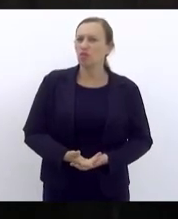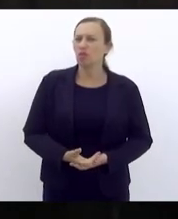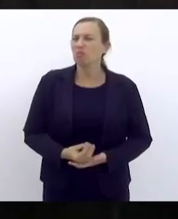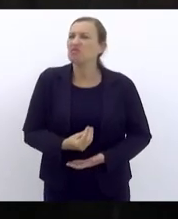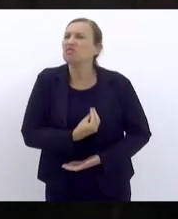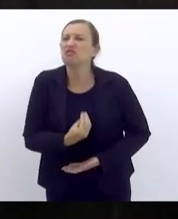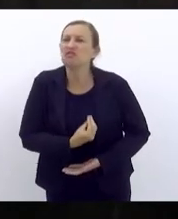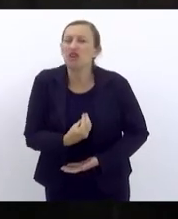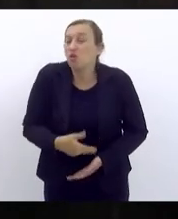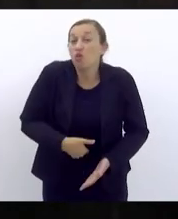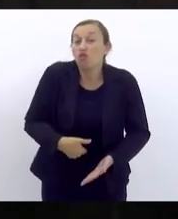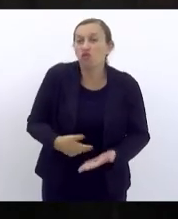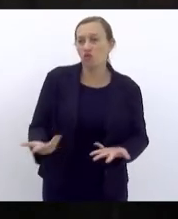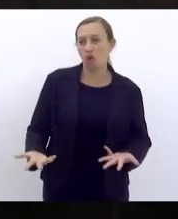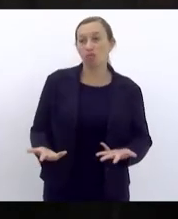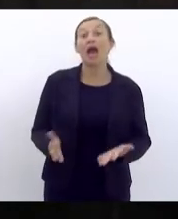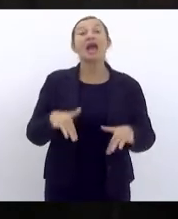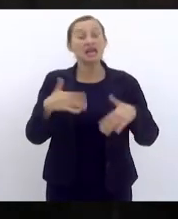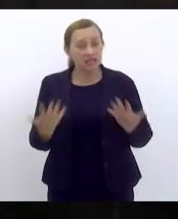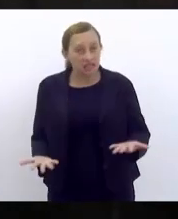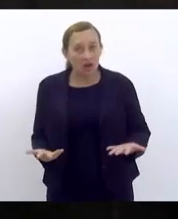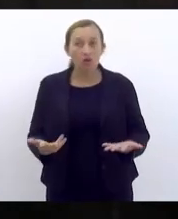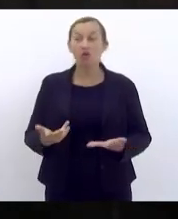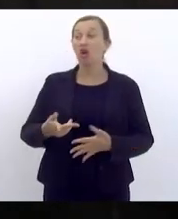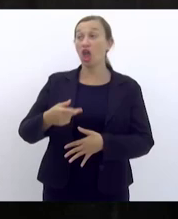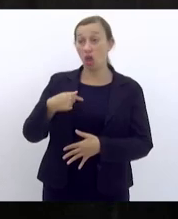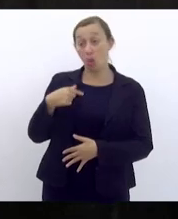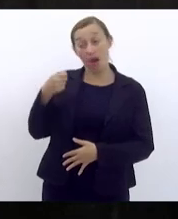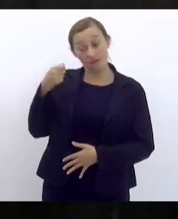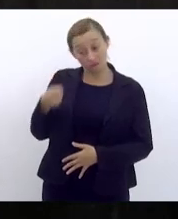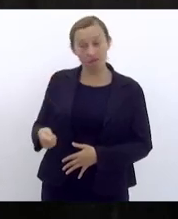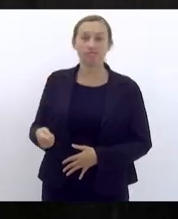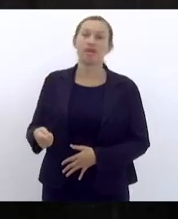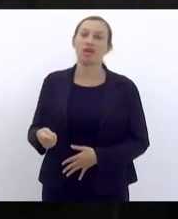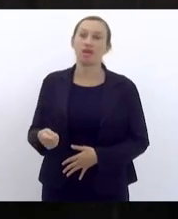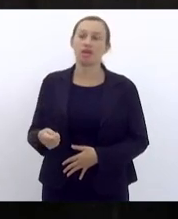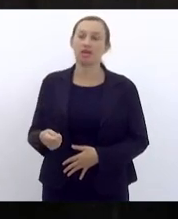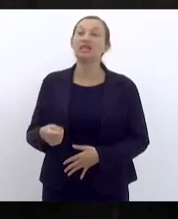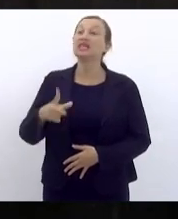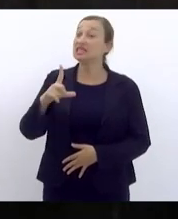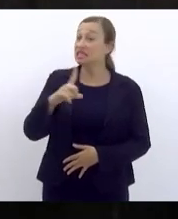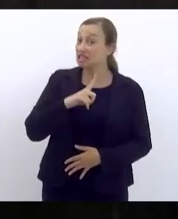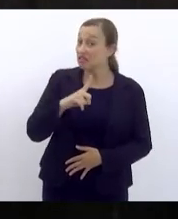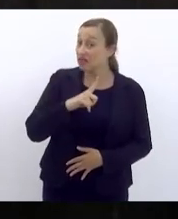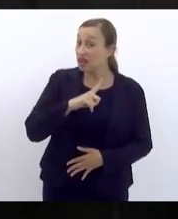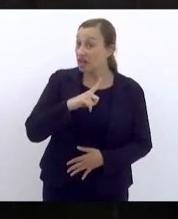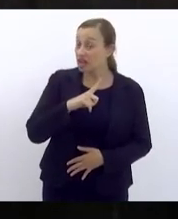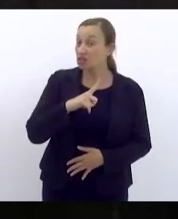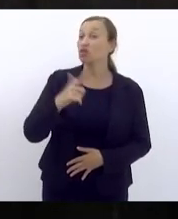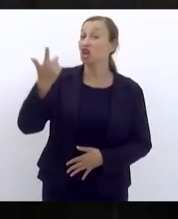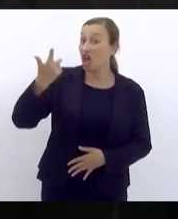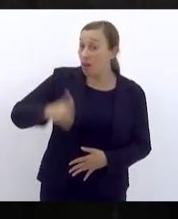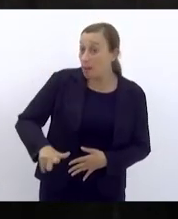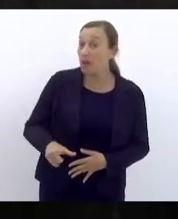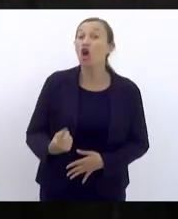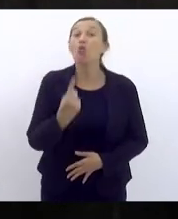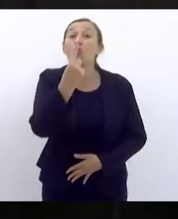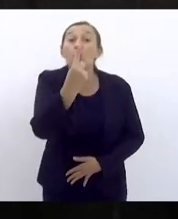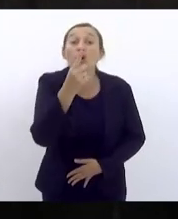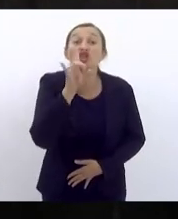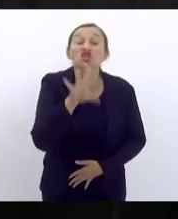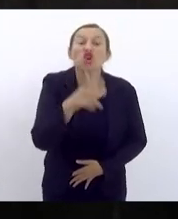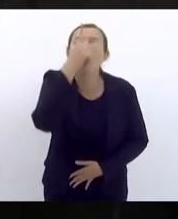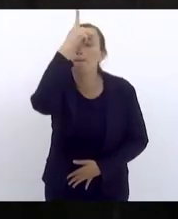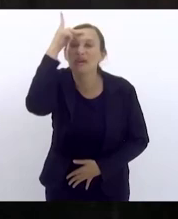então eu fiz questão de afirmar que se tivéssemos e repito uma só